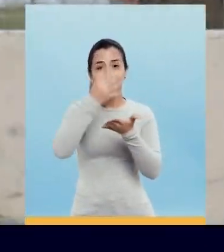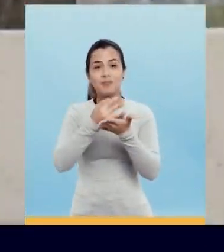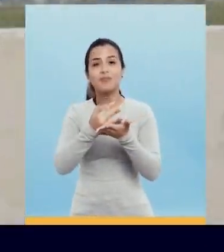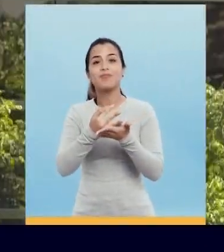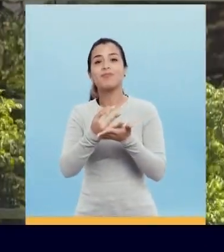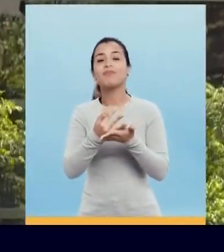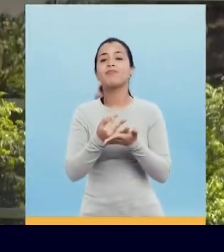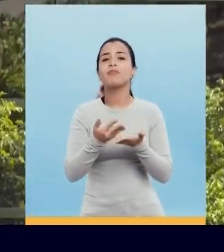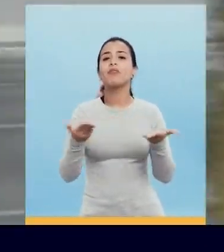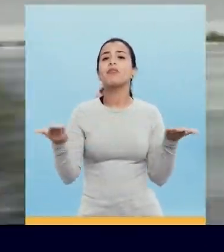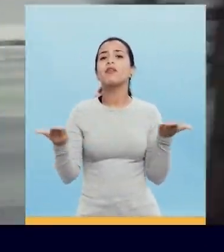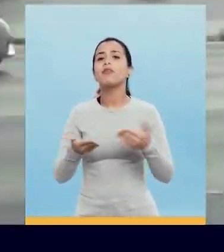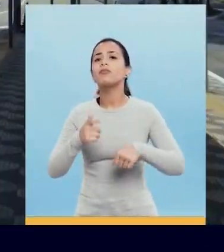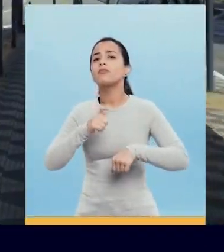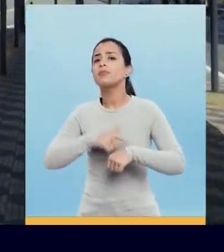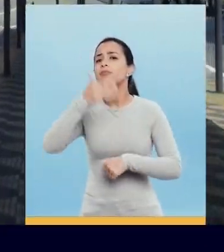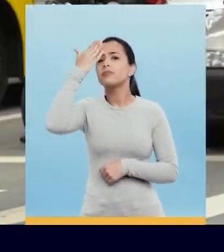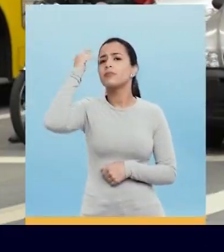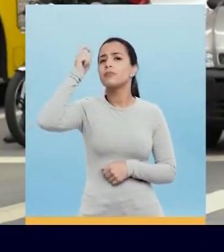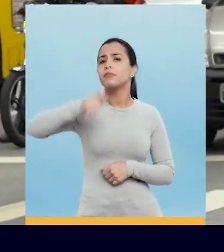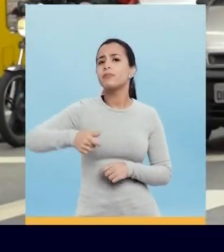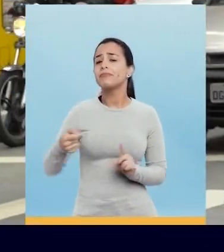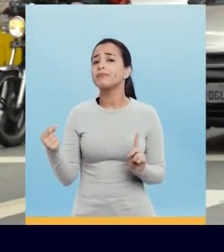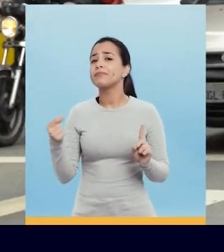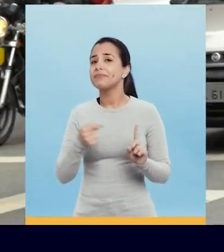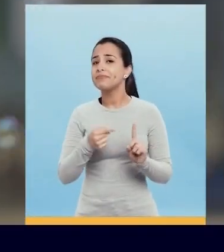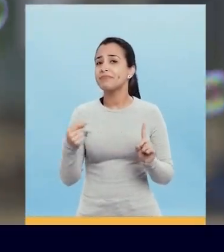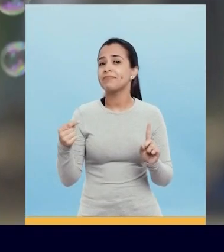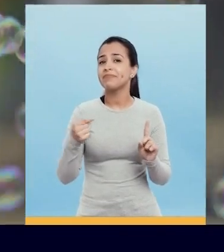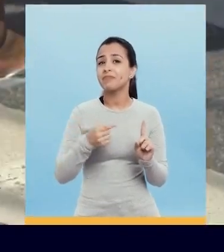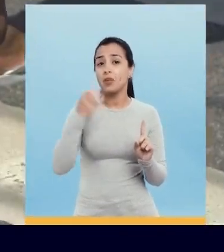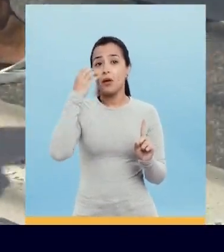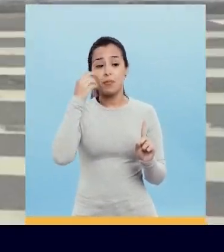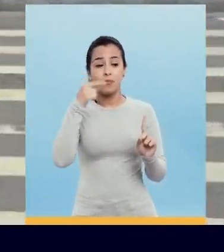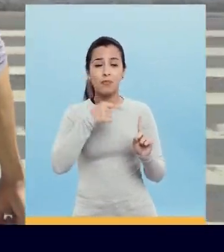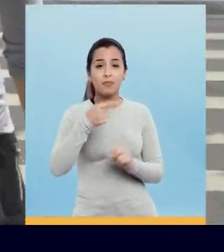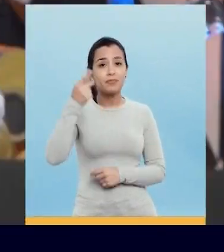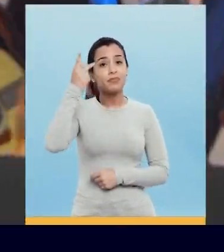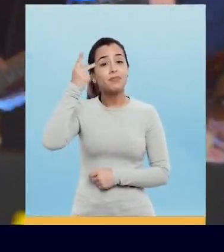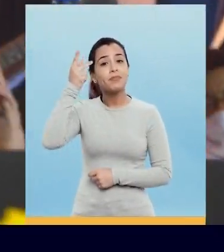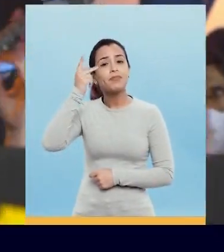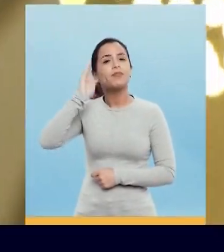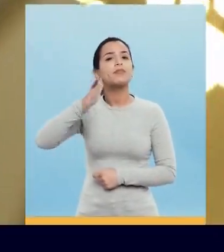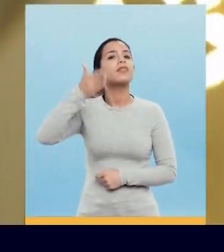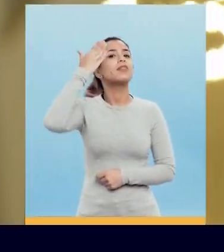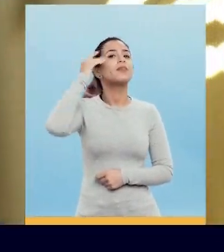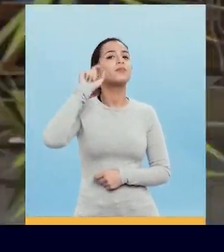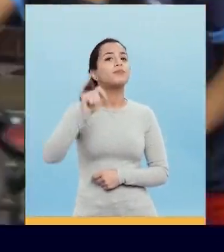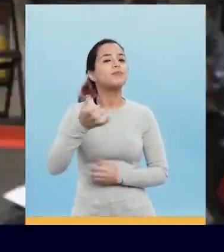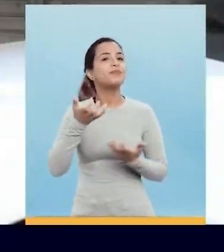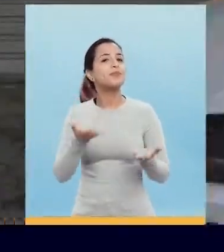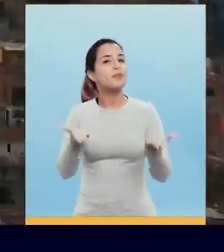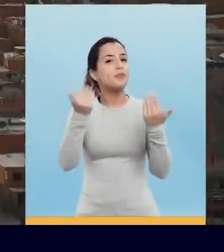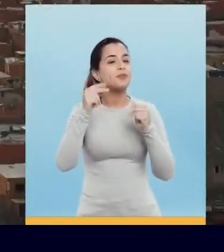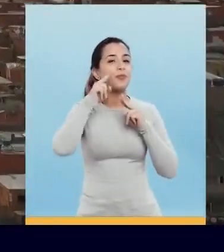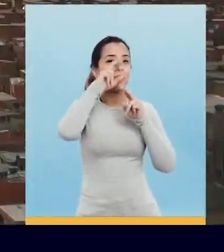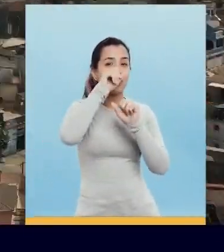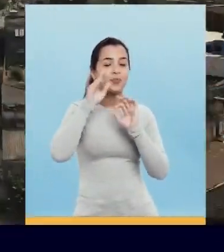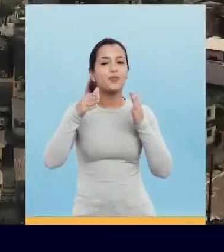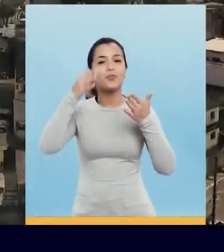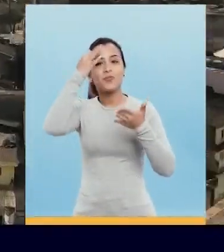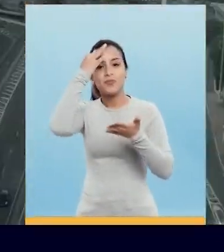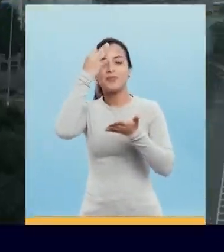foco e fé. Chegou a hora de dizer quem é. Bruno Cobras, São Paulo já sabe o que é. São